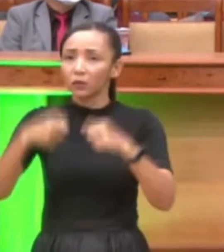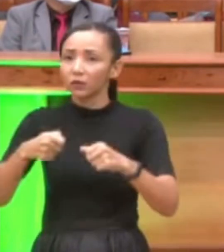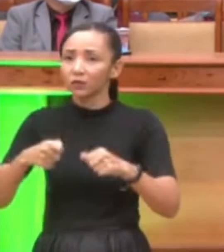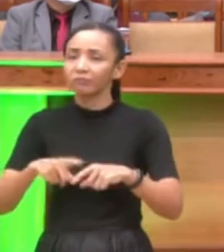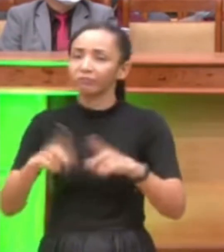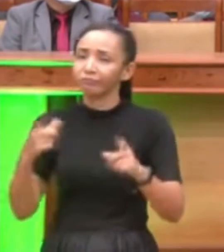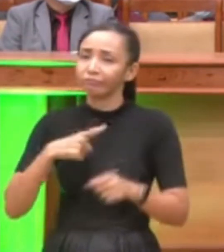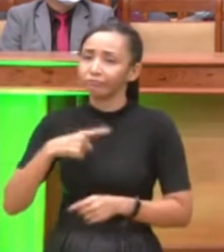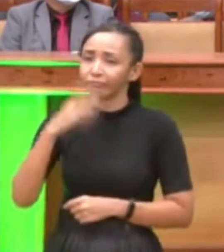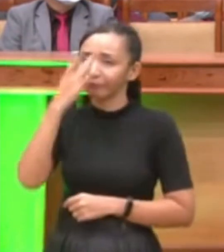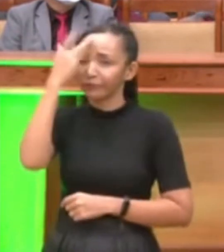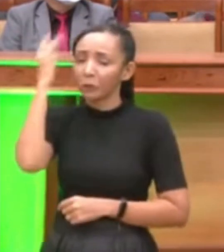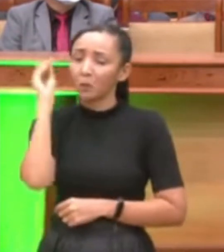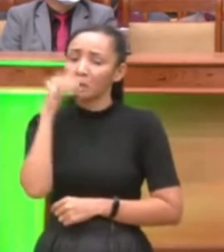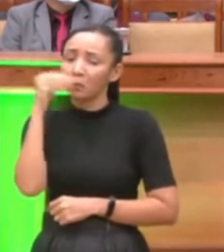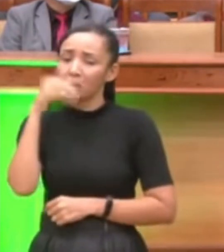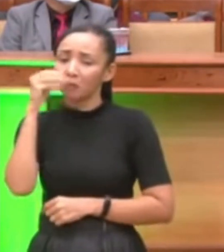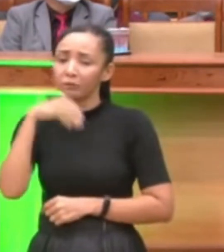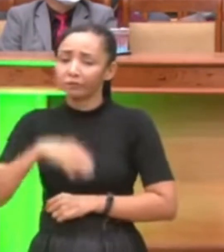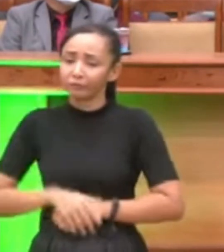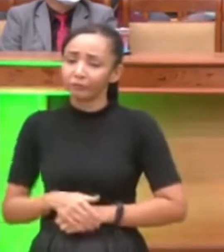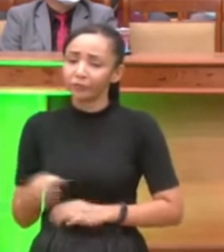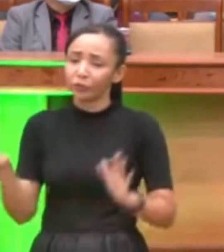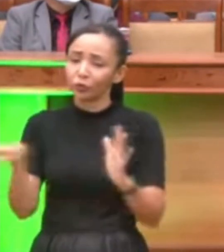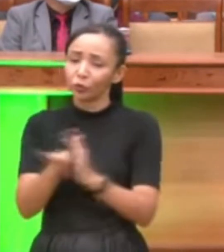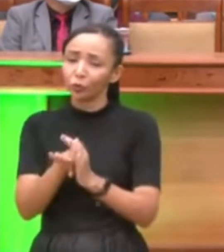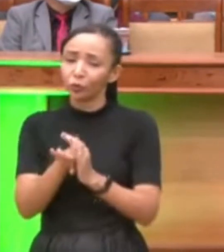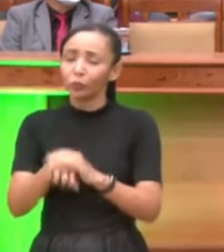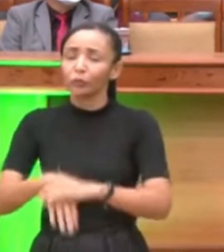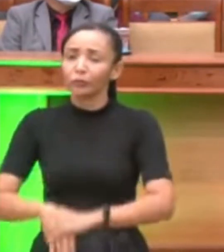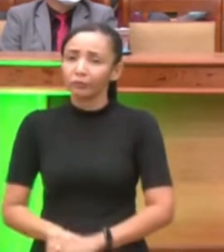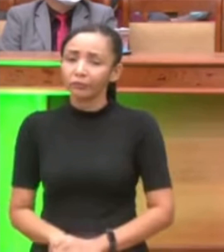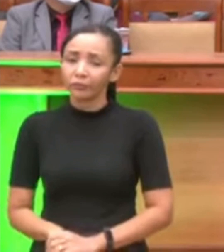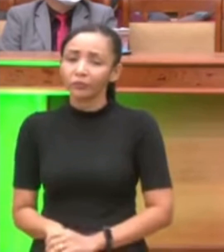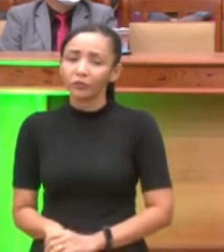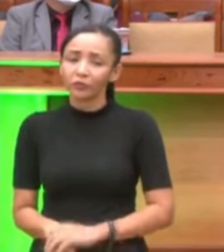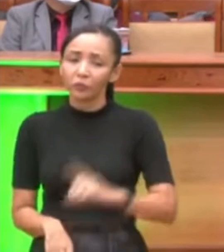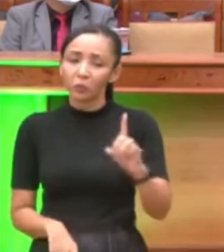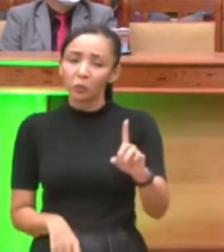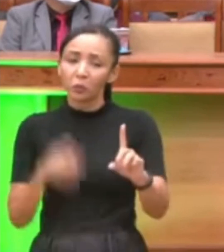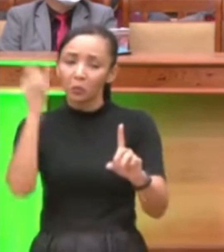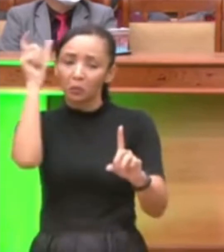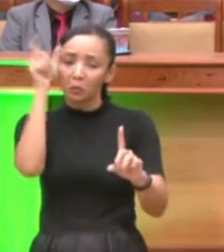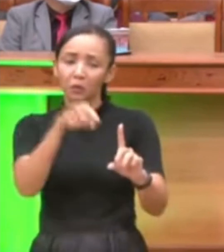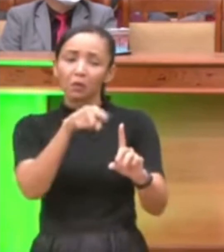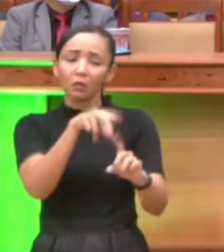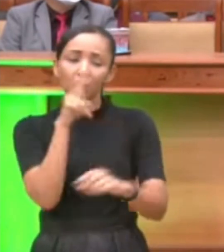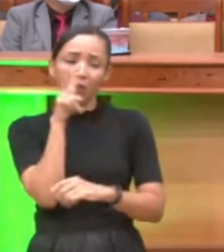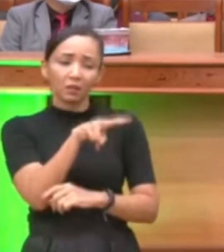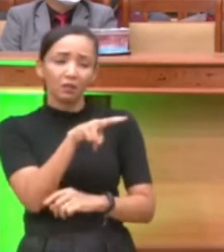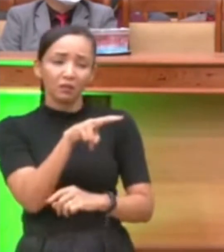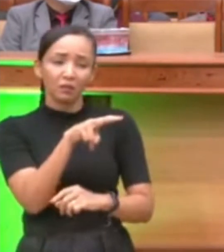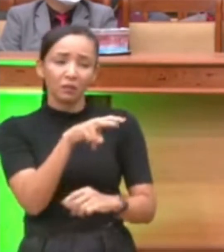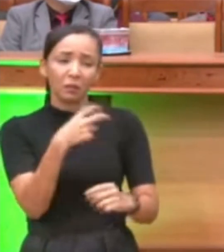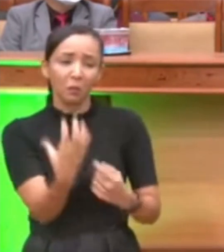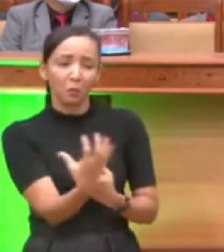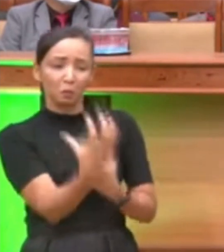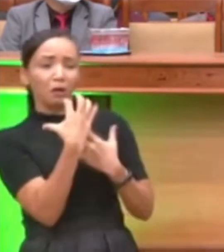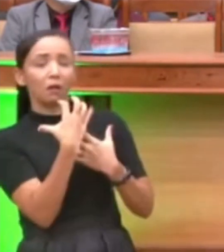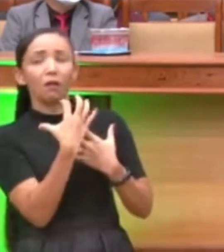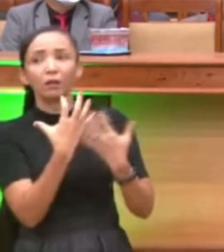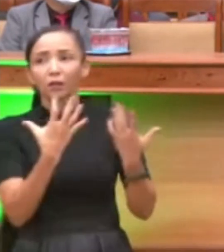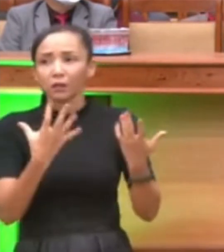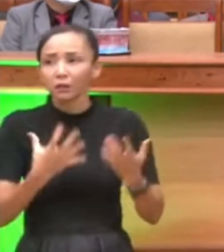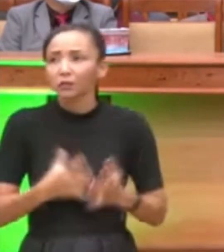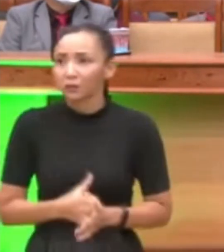aí pronto, quando tu chega lá aí tu olha pra ele e ele parte pra cima de tu eu fui expulsar um demônio